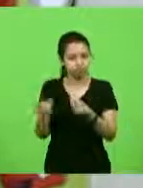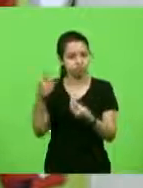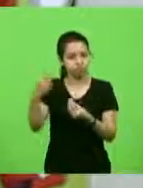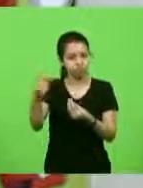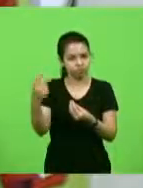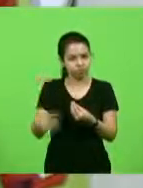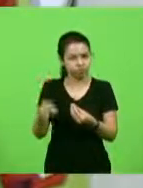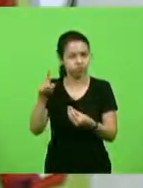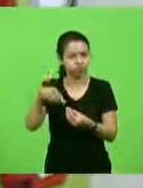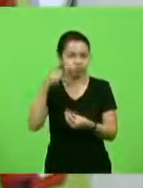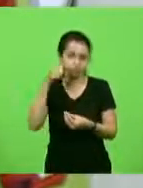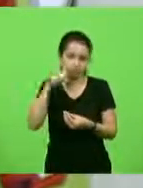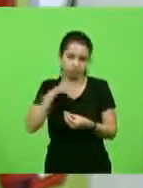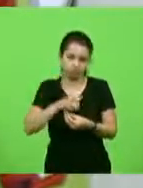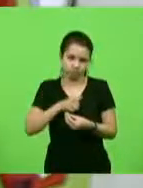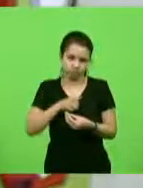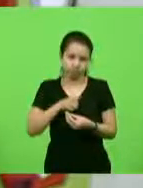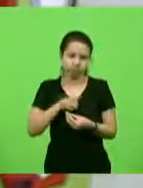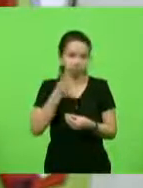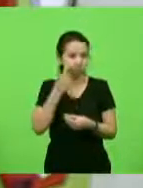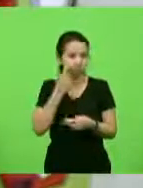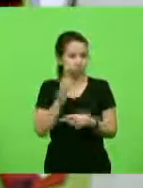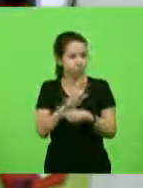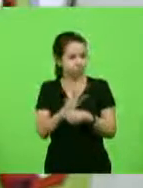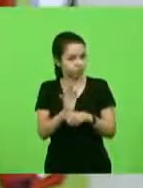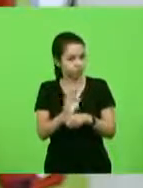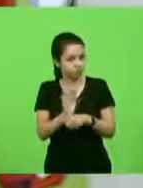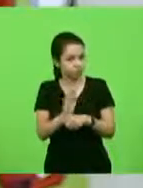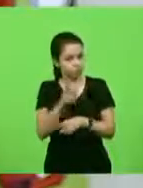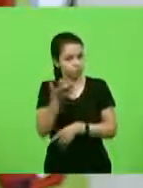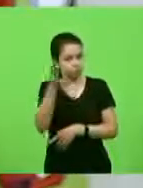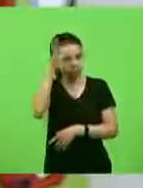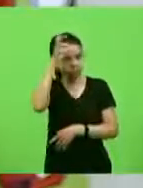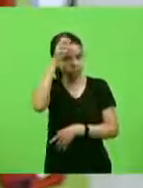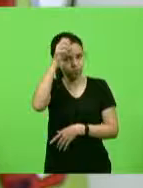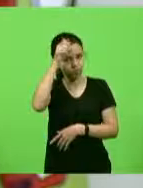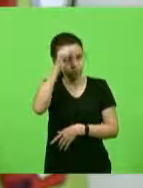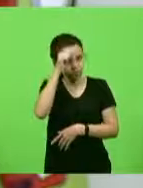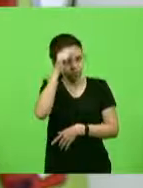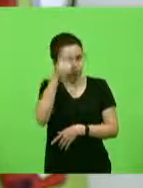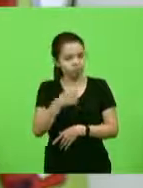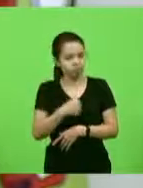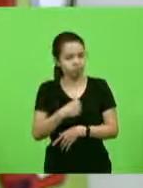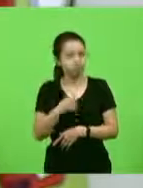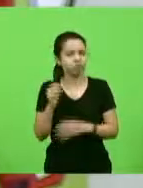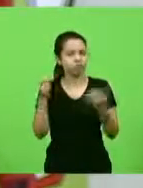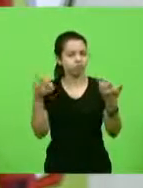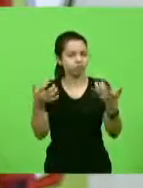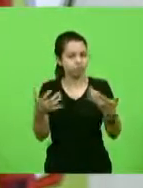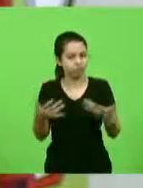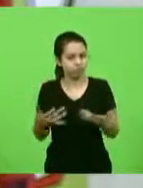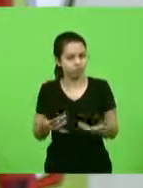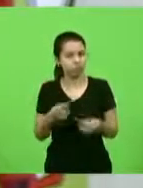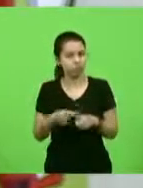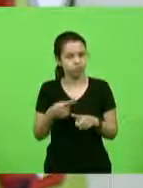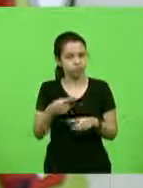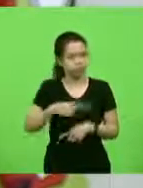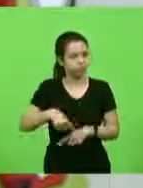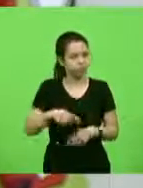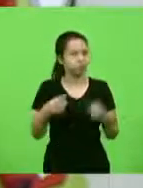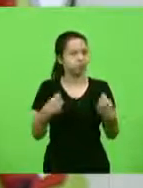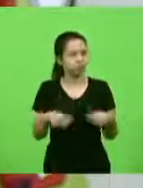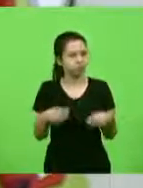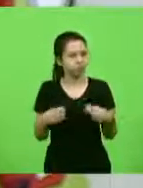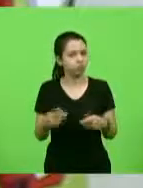por gentileza, passe um vídeo, o pessoal da TEC, para a gente poder compreender um pouco mais da magnitude do que eu estou comentando, porque a gente precisa realmente que a